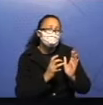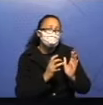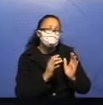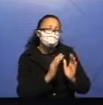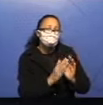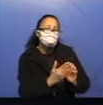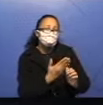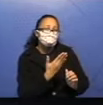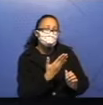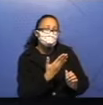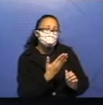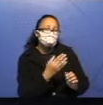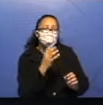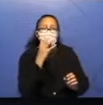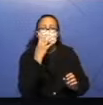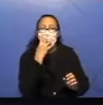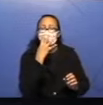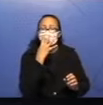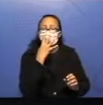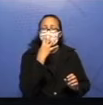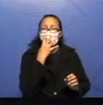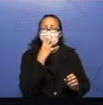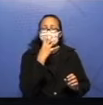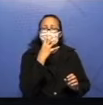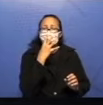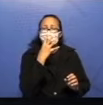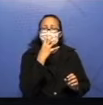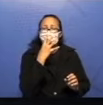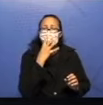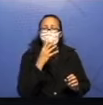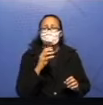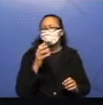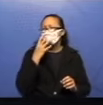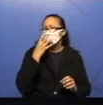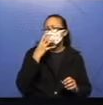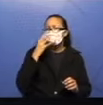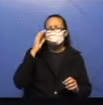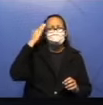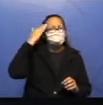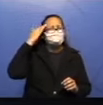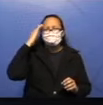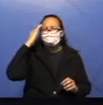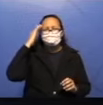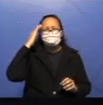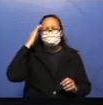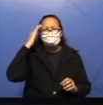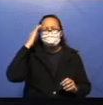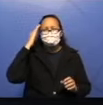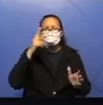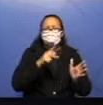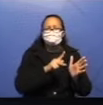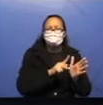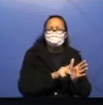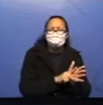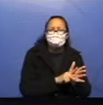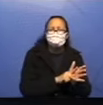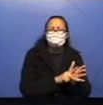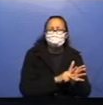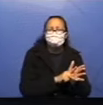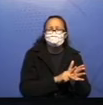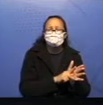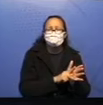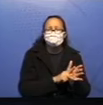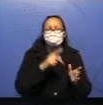O cão não se deu conta que estava olhando para si mesmo. Julgou estar vendo outro cão com um